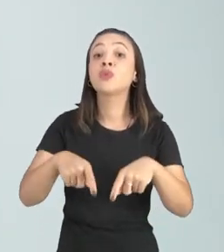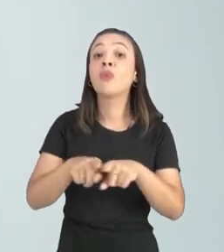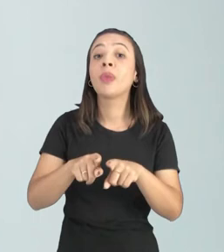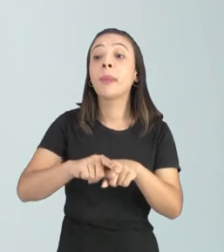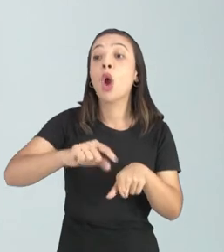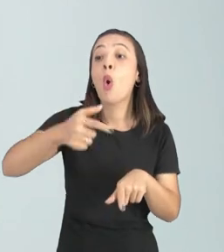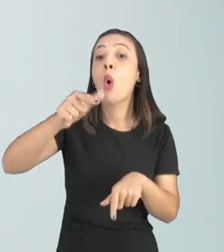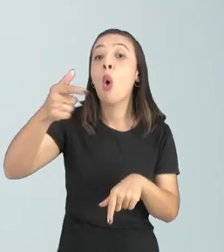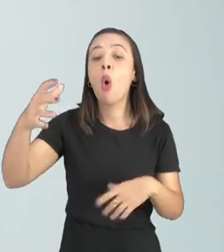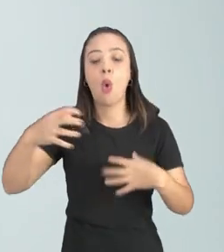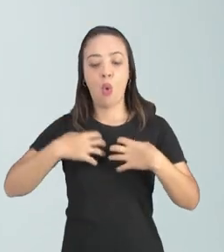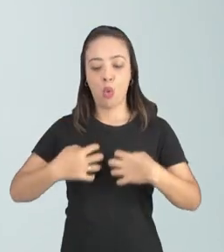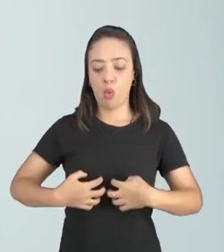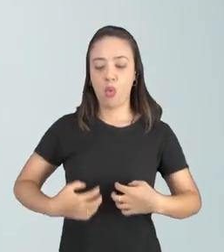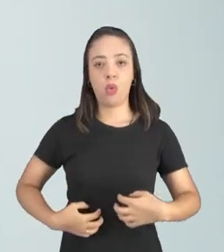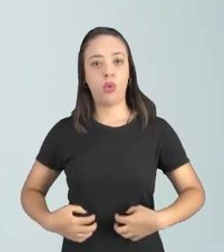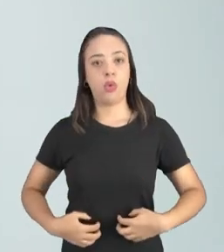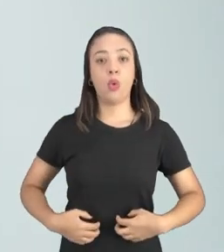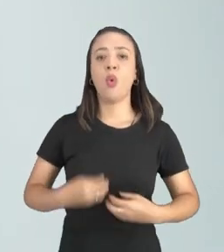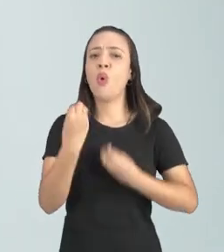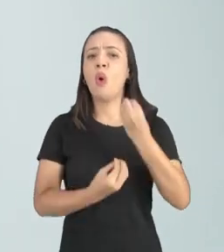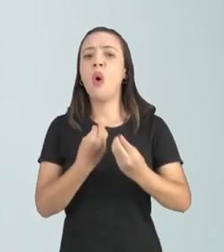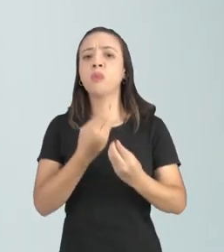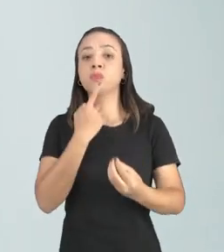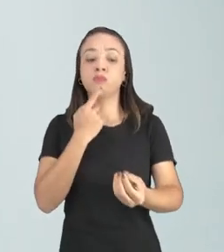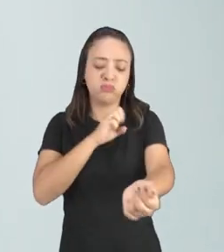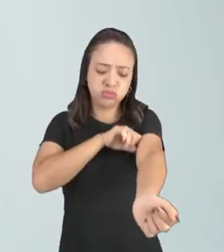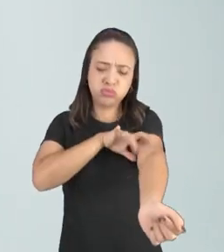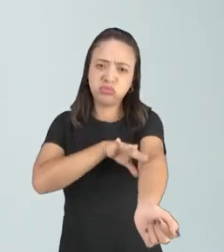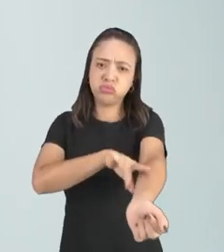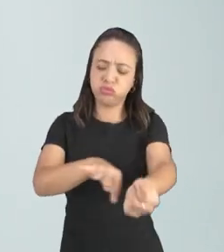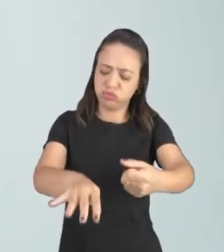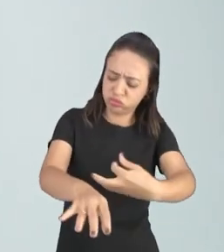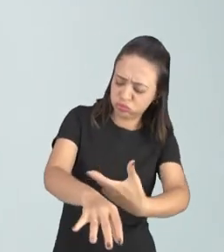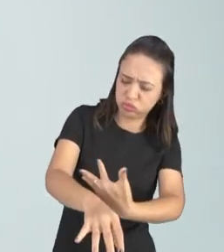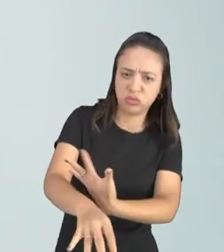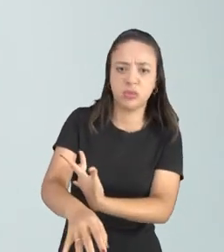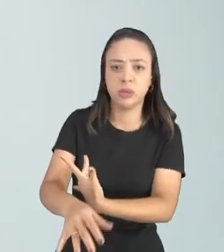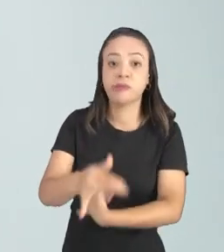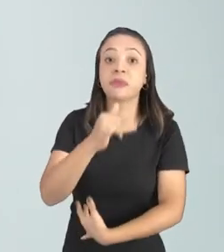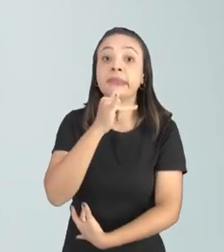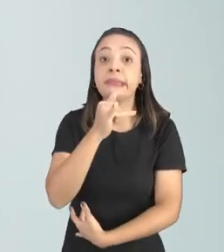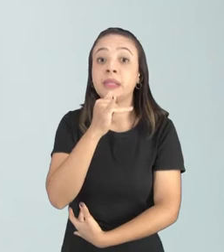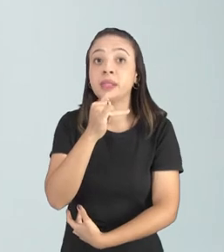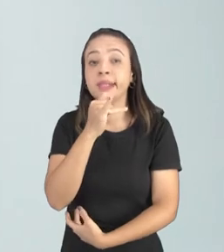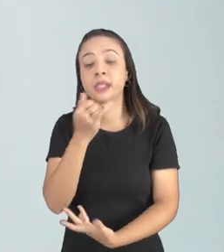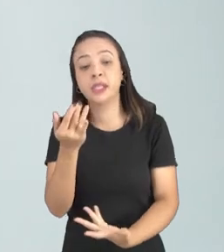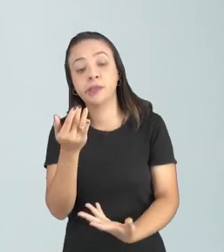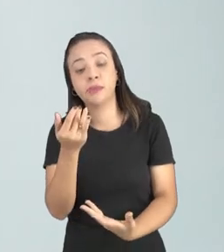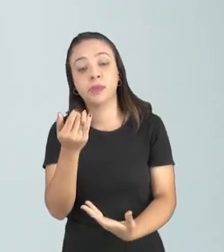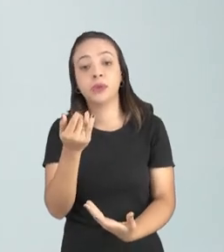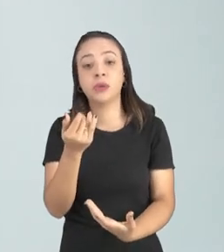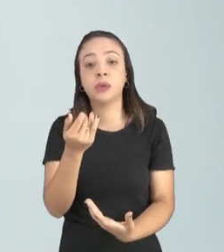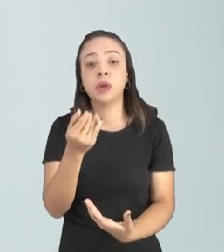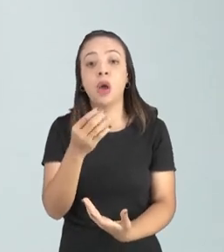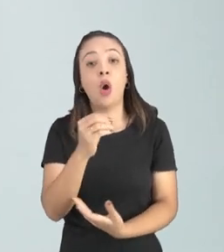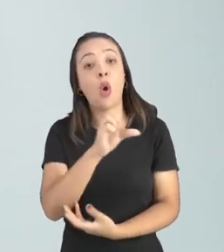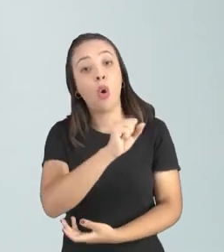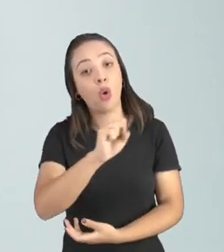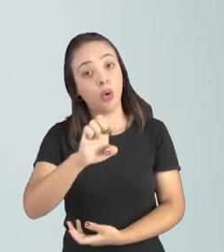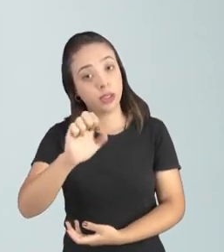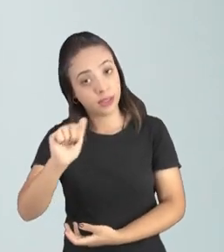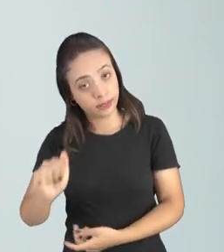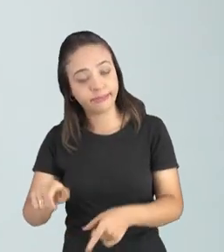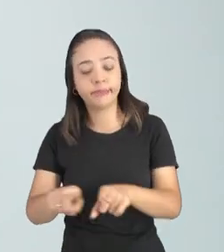outros órgãos causando outros tipos de outro tipo de tuberculose como a óssea a ganglionar